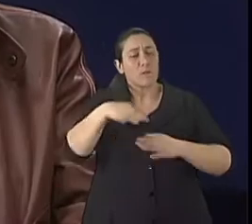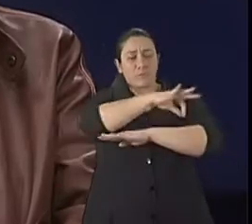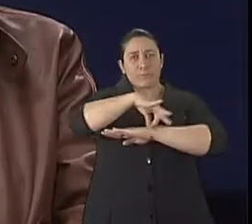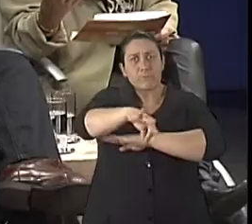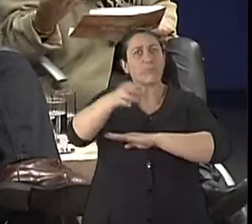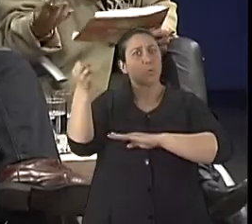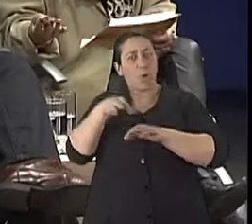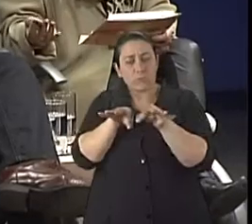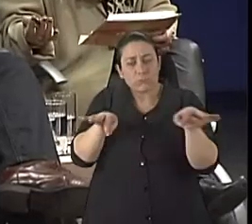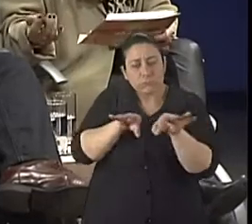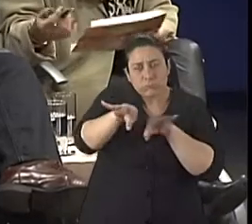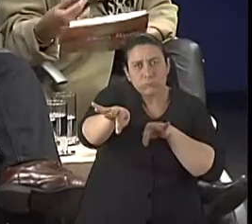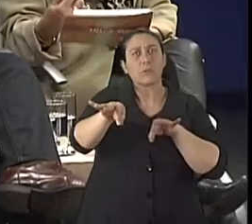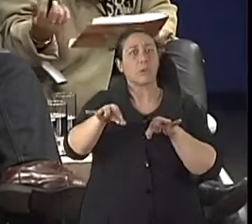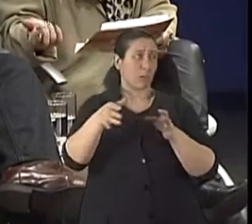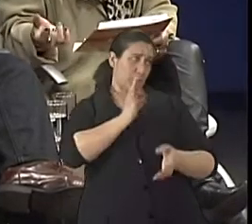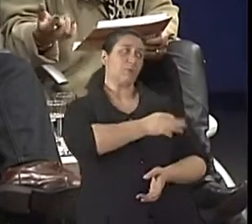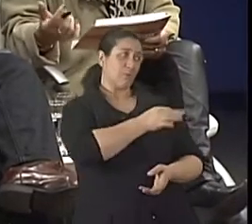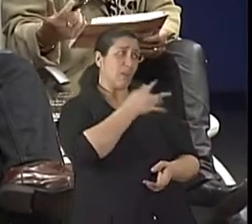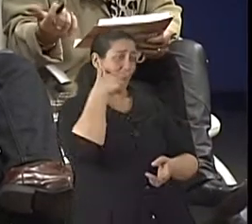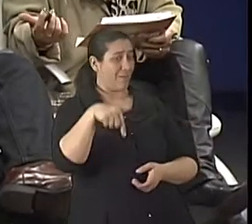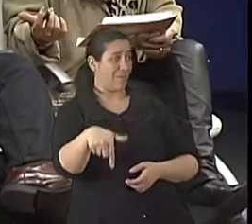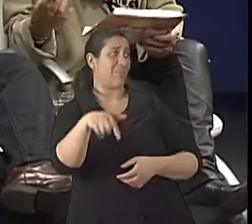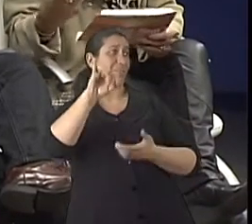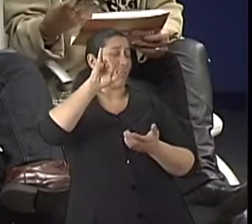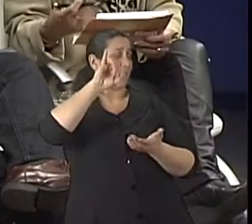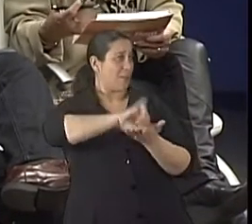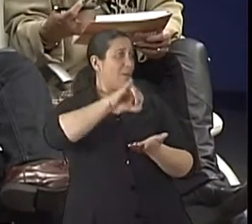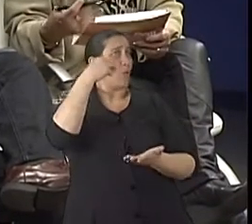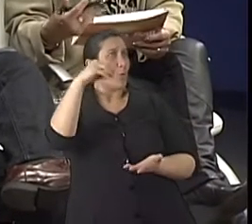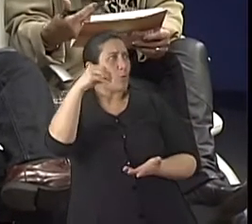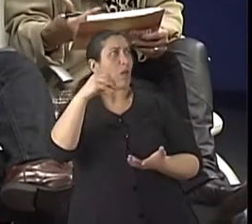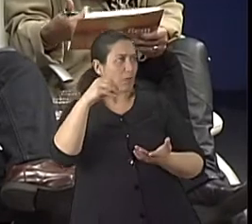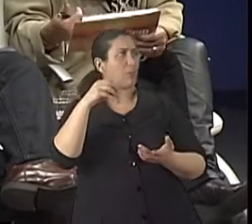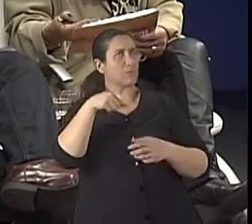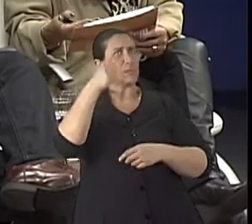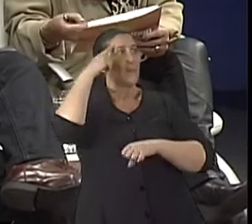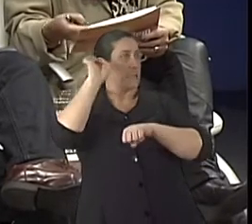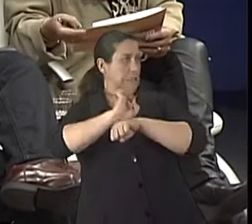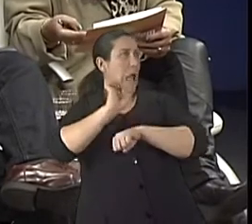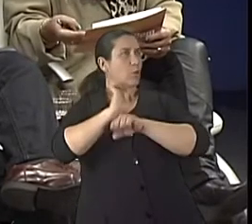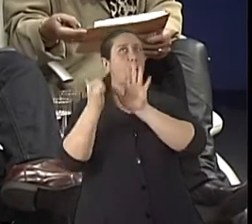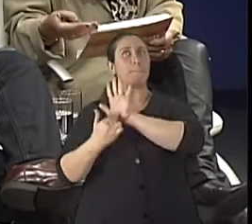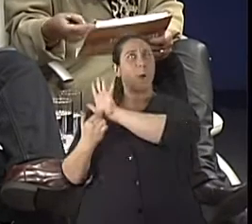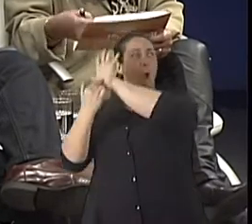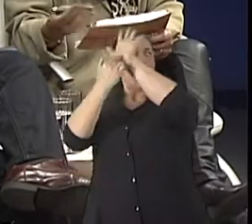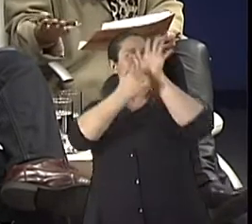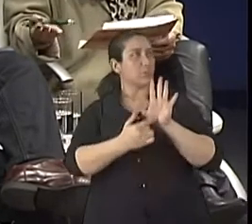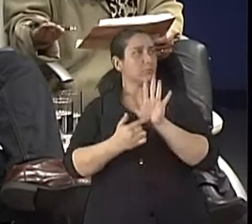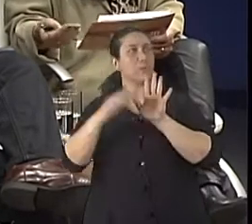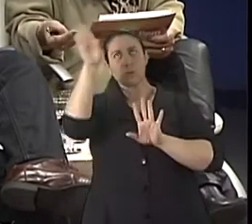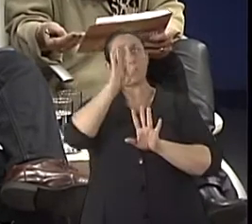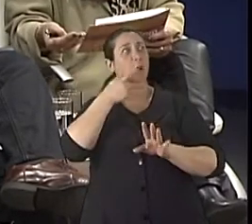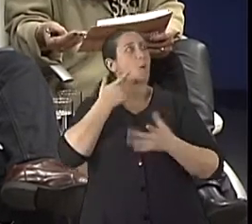Claro. E principalmente numa capital que tem um número de idosos significativo, já que o Estado é um dos Estados de maior